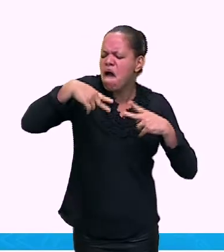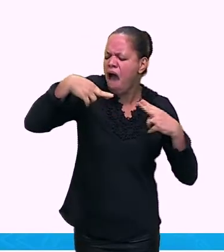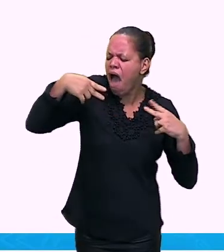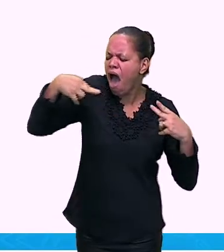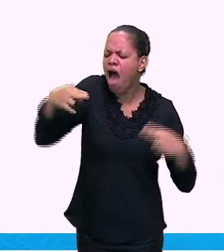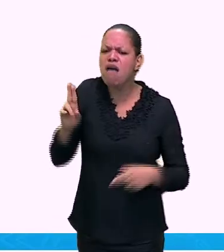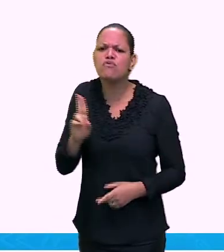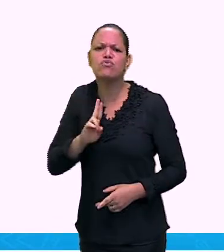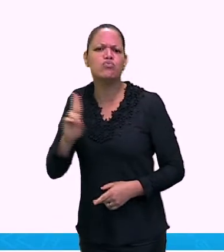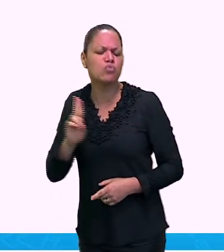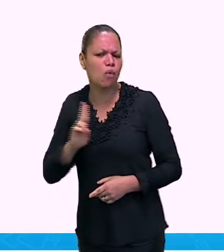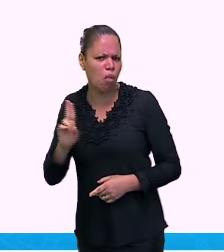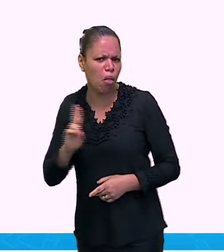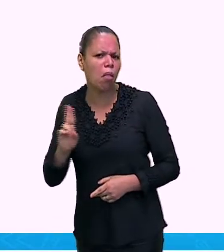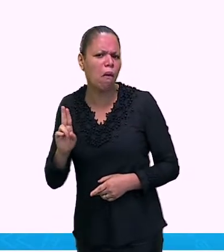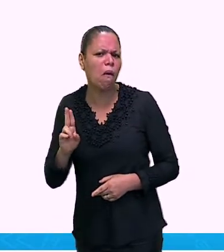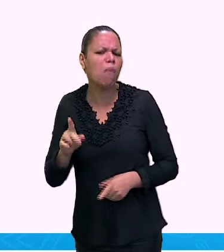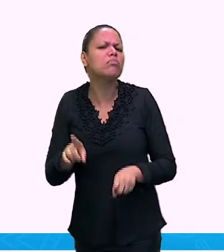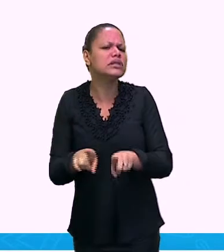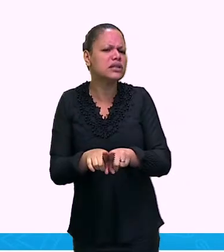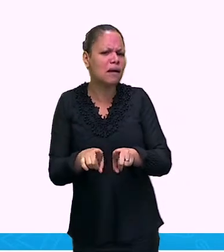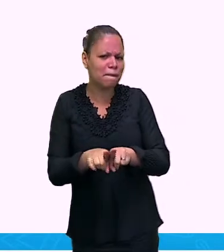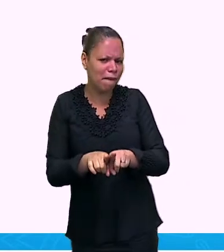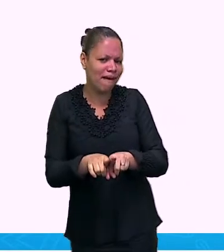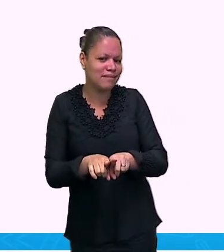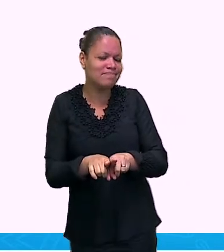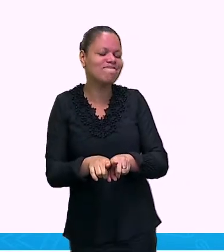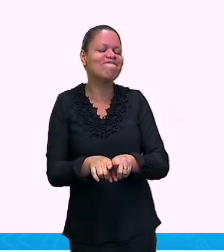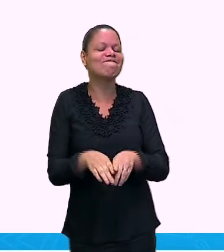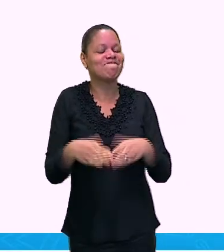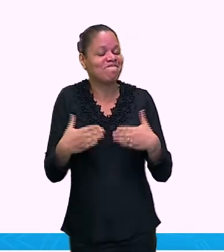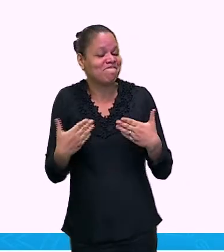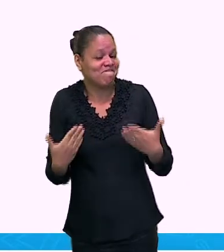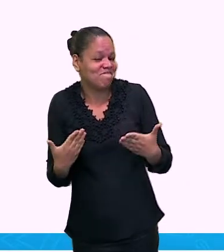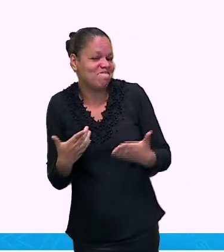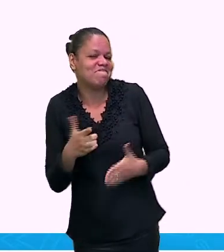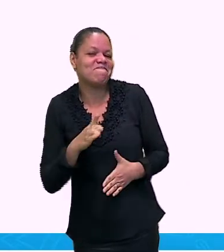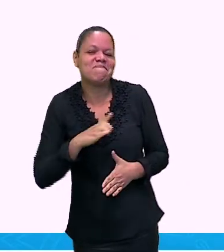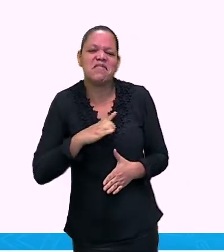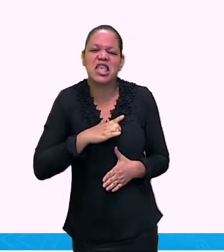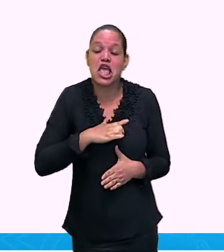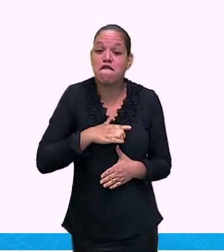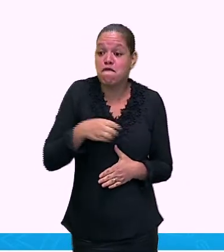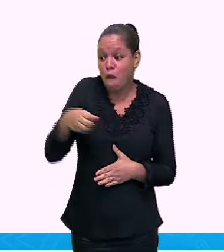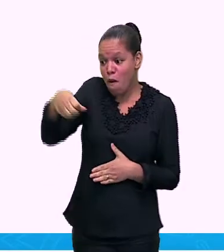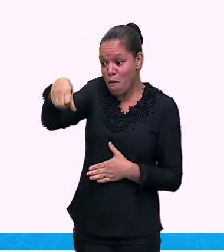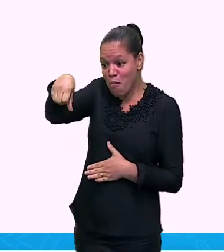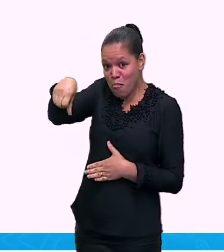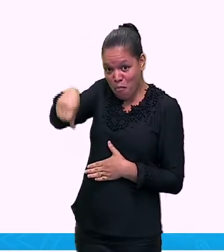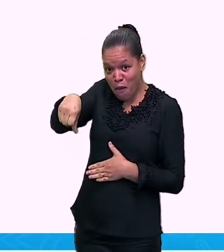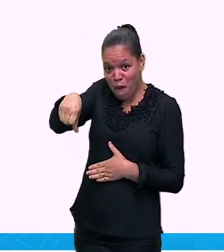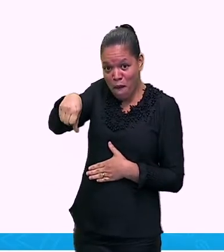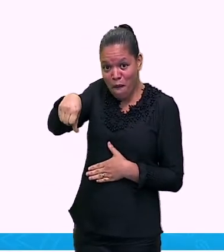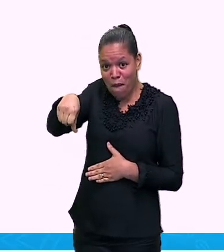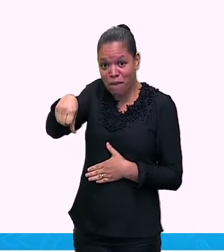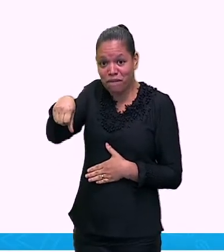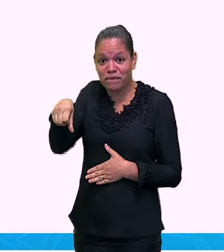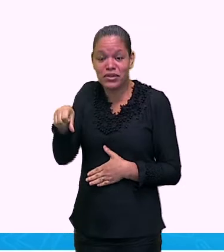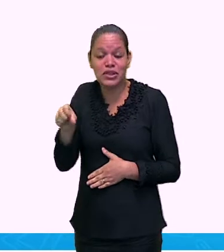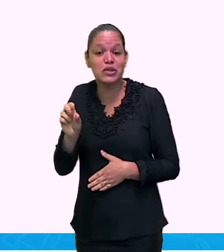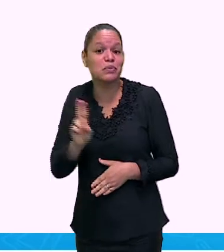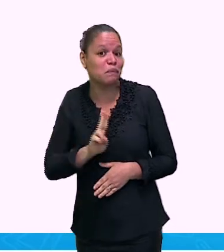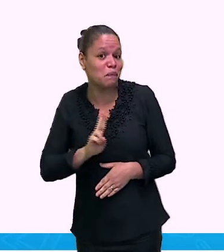quatro nomes que eu coloquei, o nosso país, ele teve nove, deixa eu arrumar aqui,